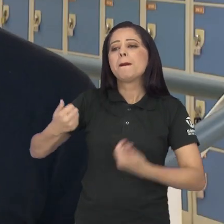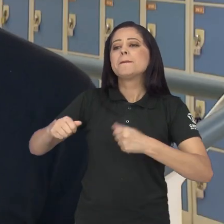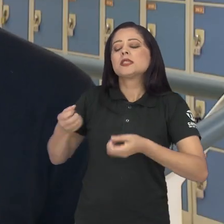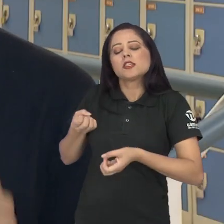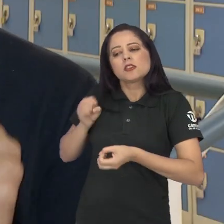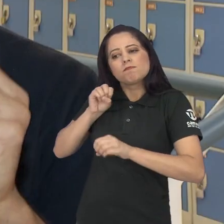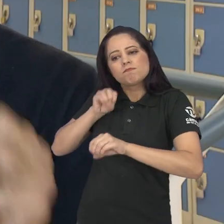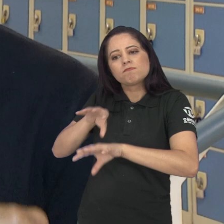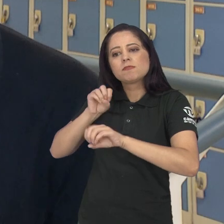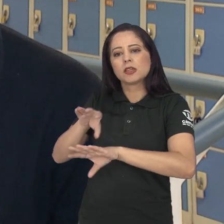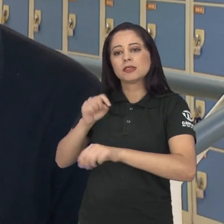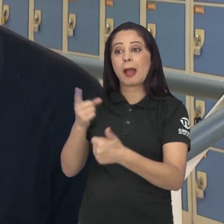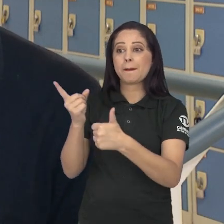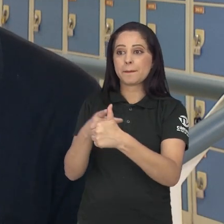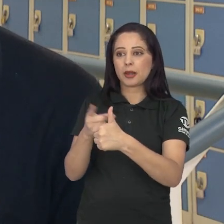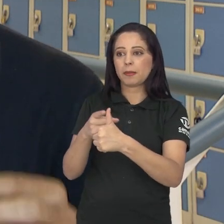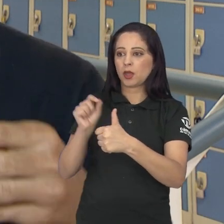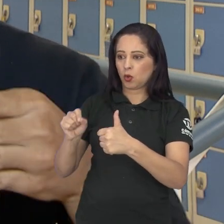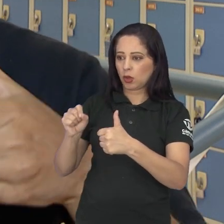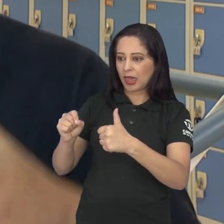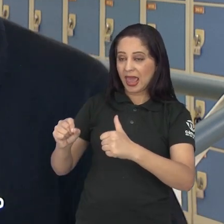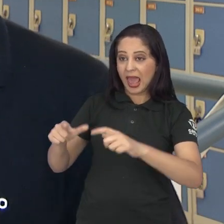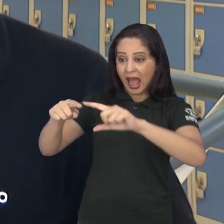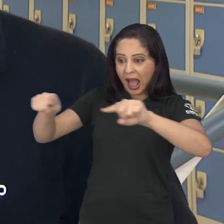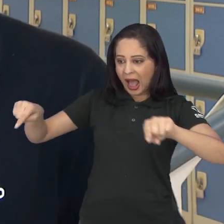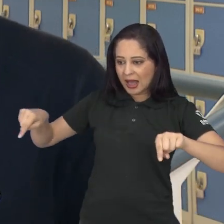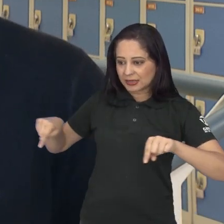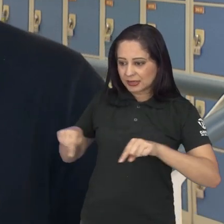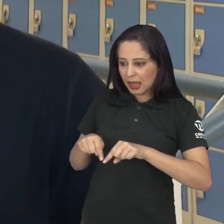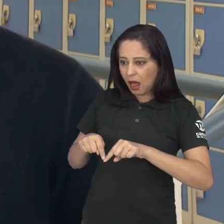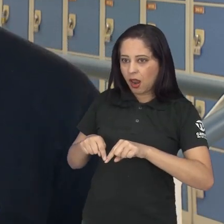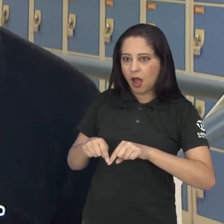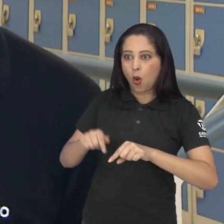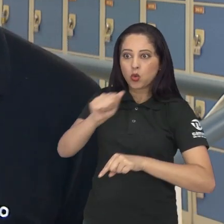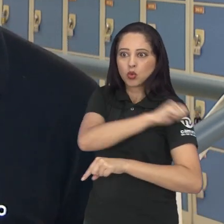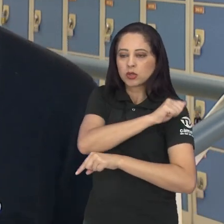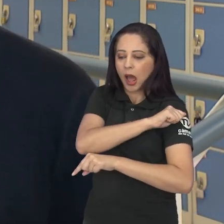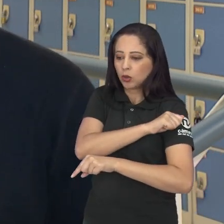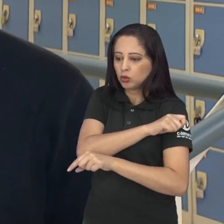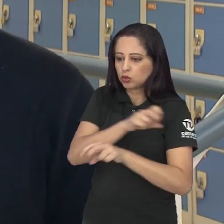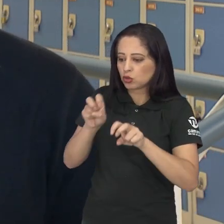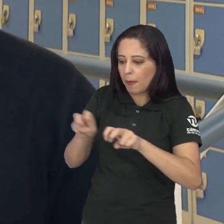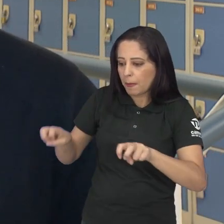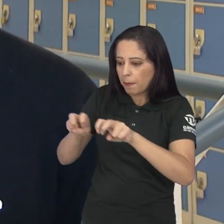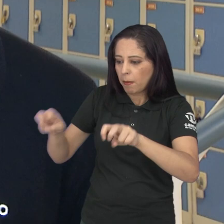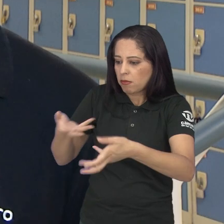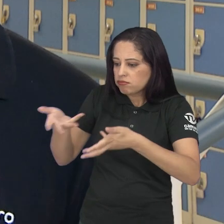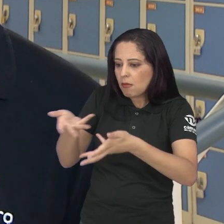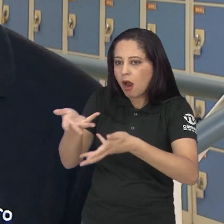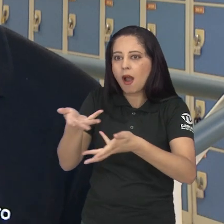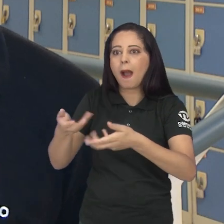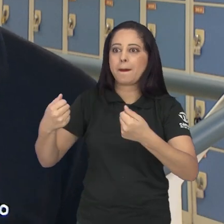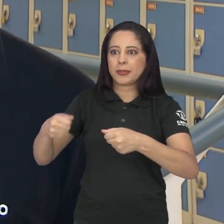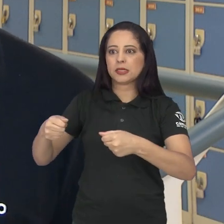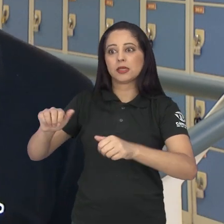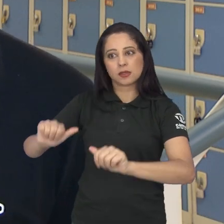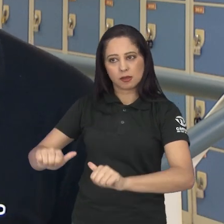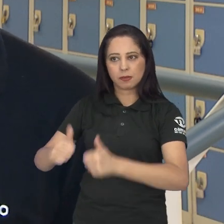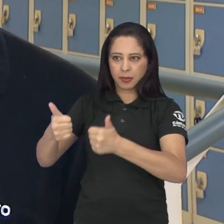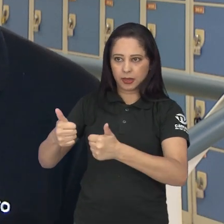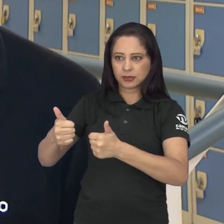adolescente, a gente precisa trabalhar no micro. Primeiro, ambiente dele em sala de aula, a convivência dele em sala de aula. E,